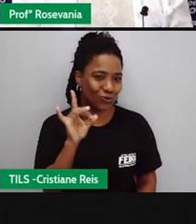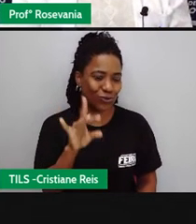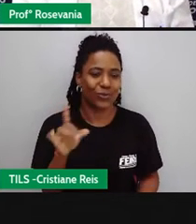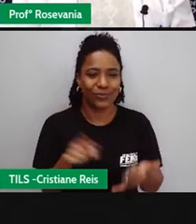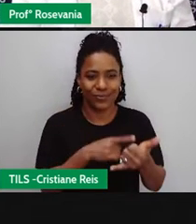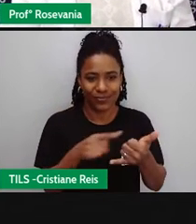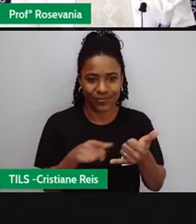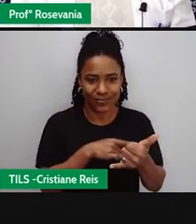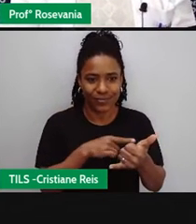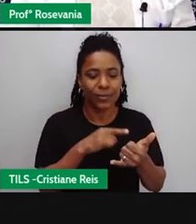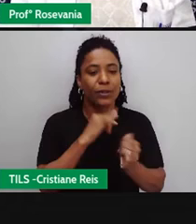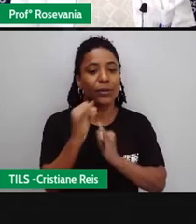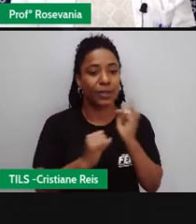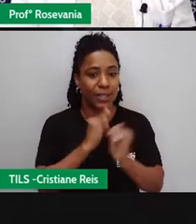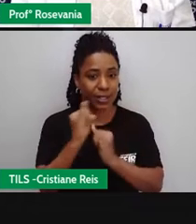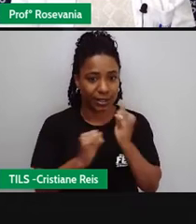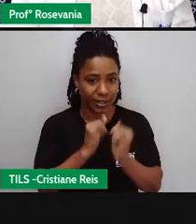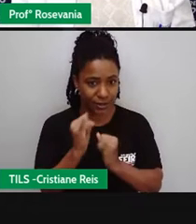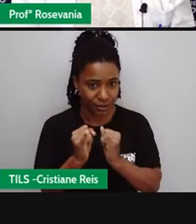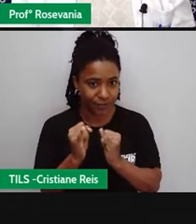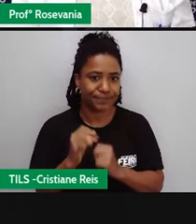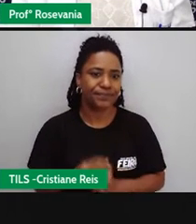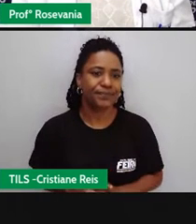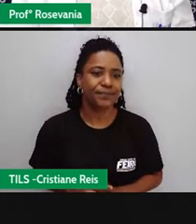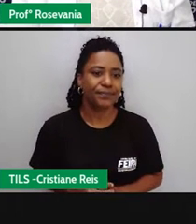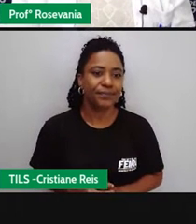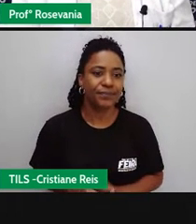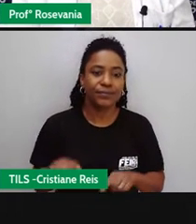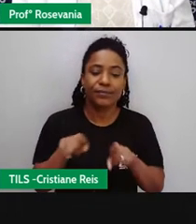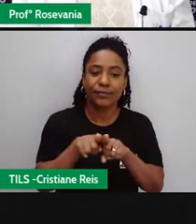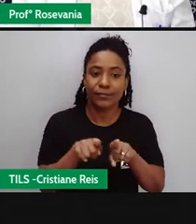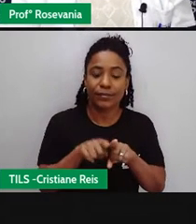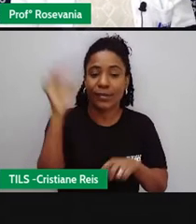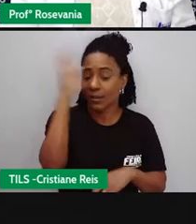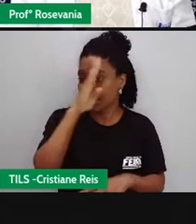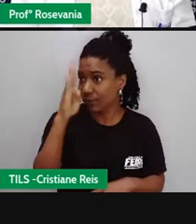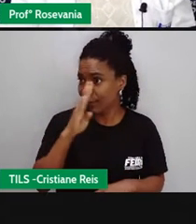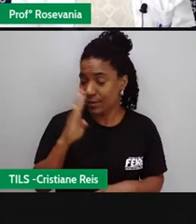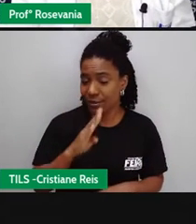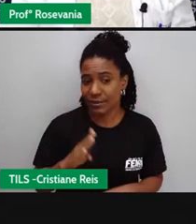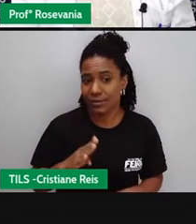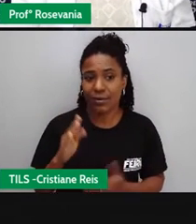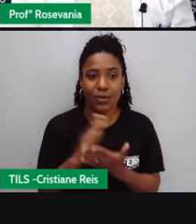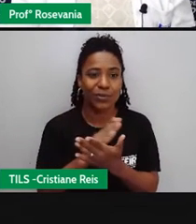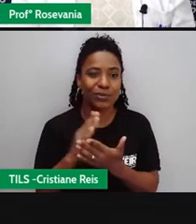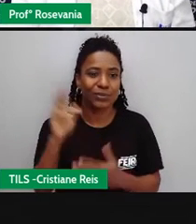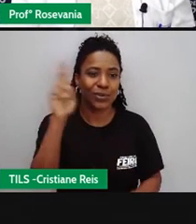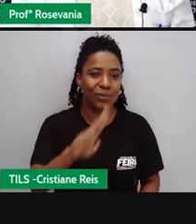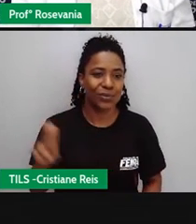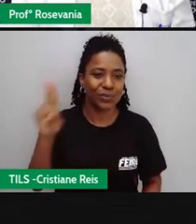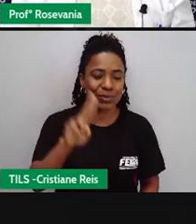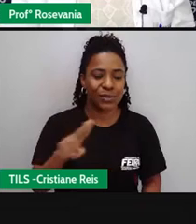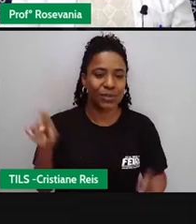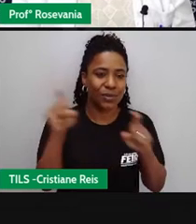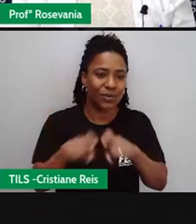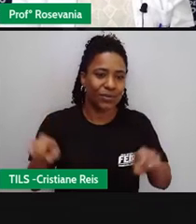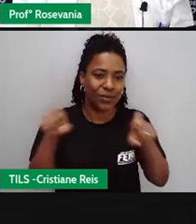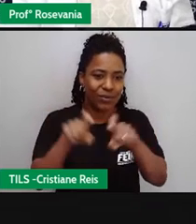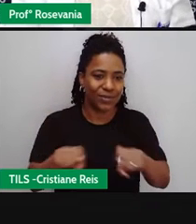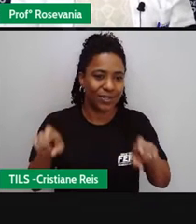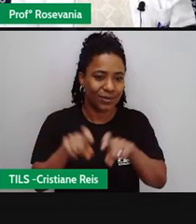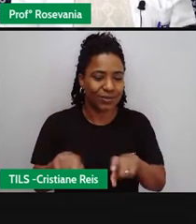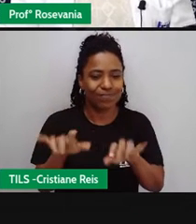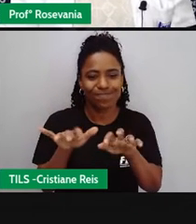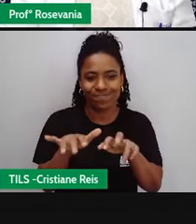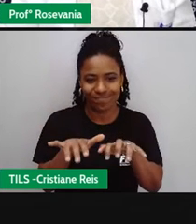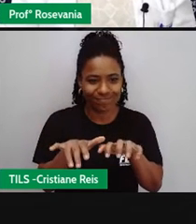pouco mais do que a metade, de população que acessa também a internet utilizando o computador. Ou seja, que vai utilizar o